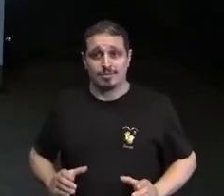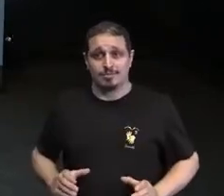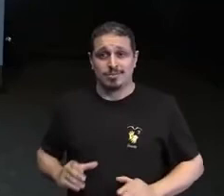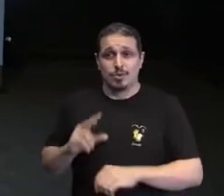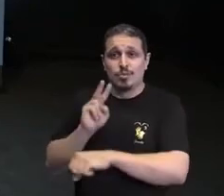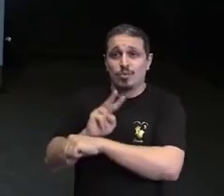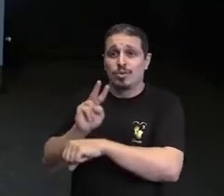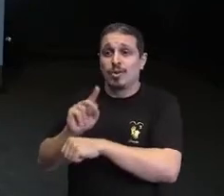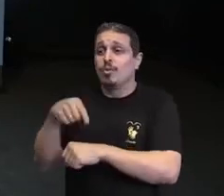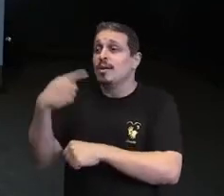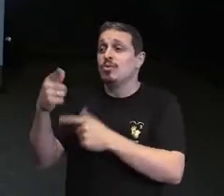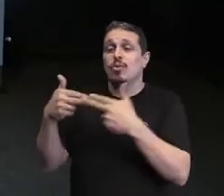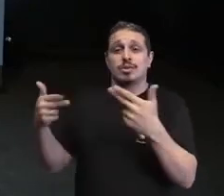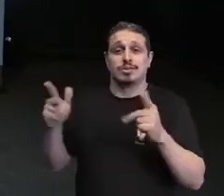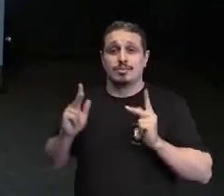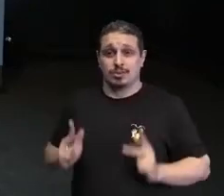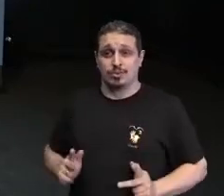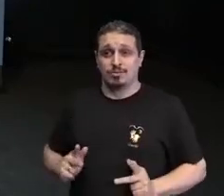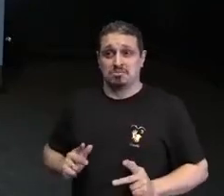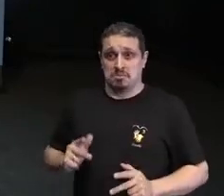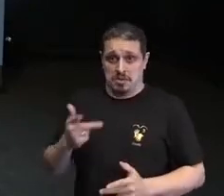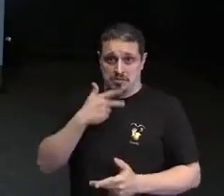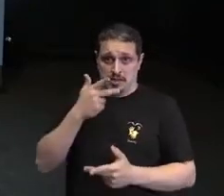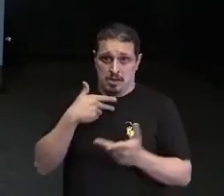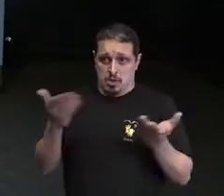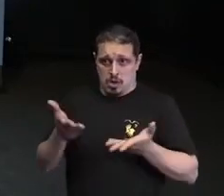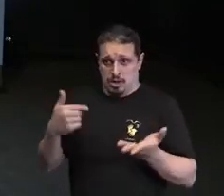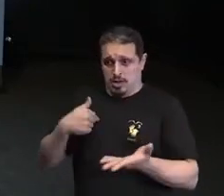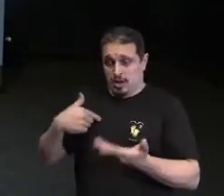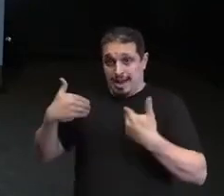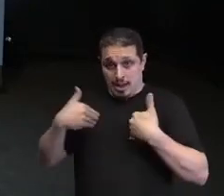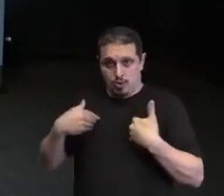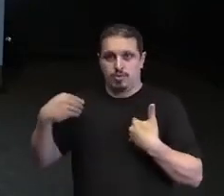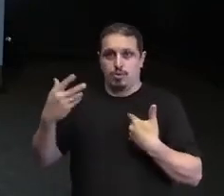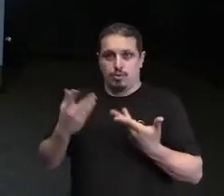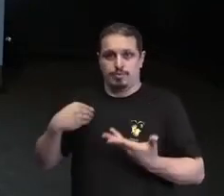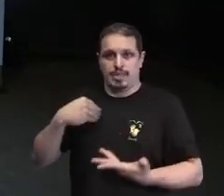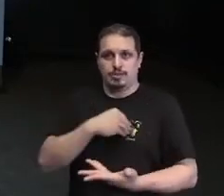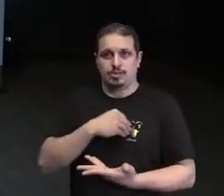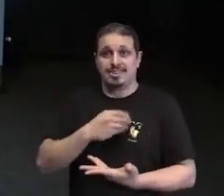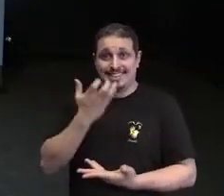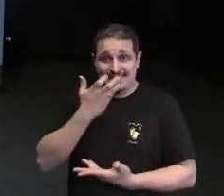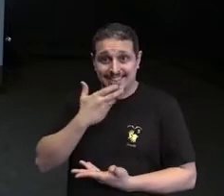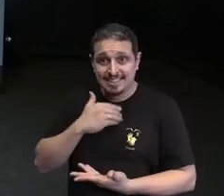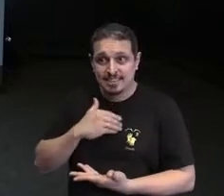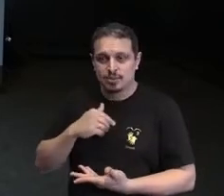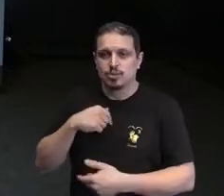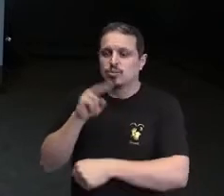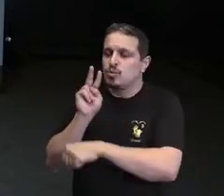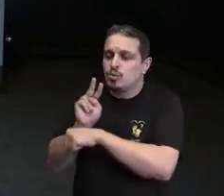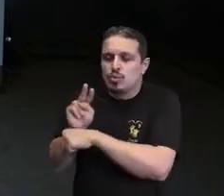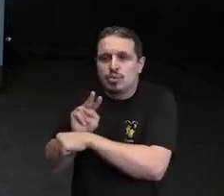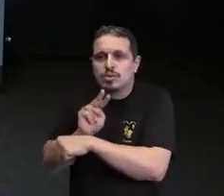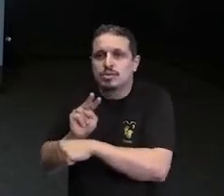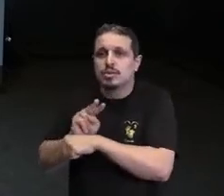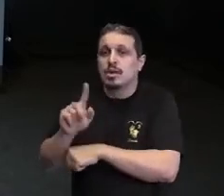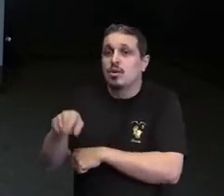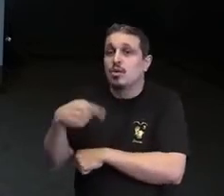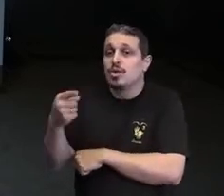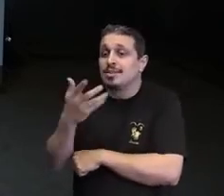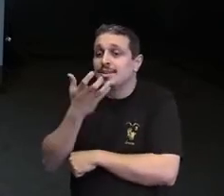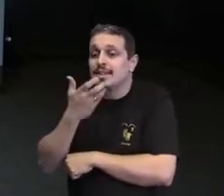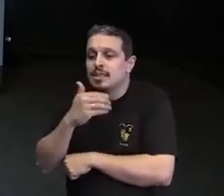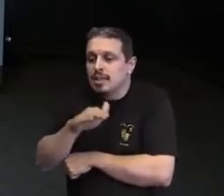E do pediatra, especificamente, formar indivíduos que estão cuidando de outras crianças. E, dentro dessas